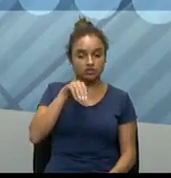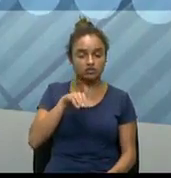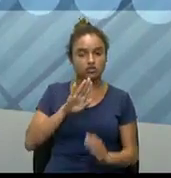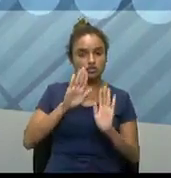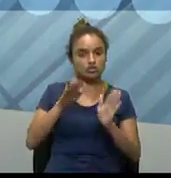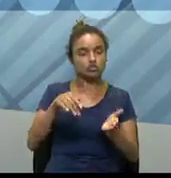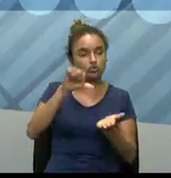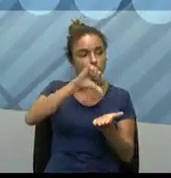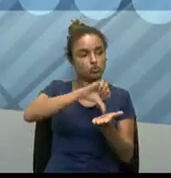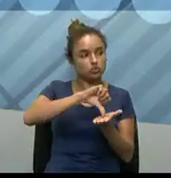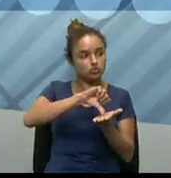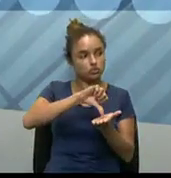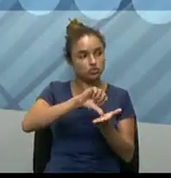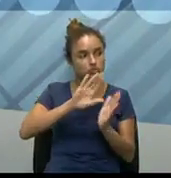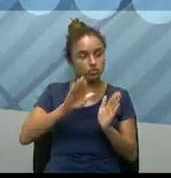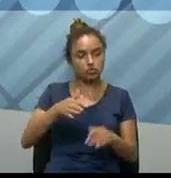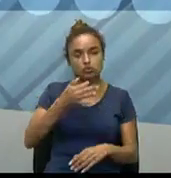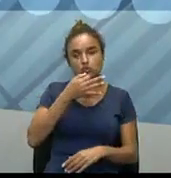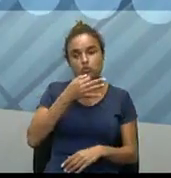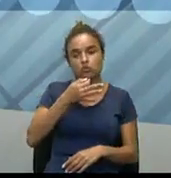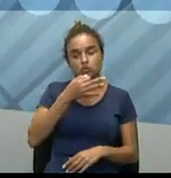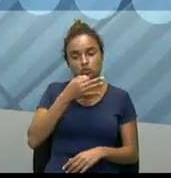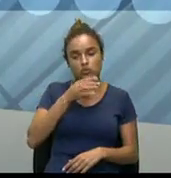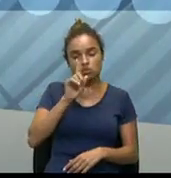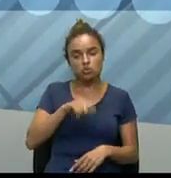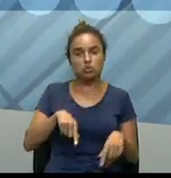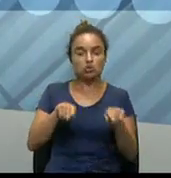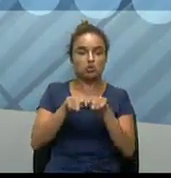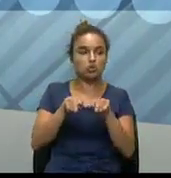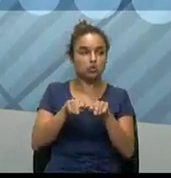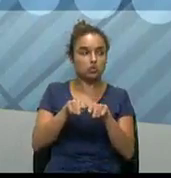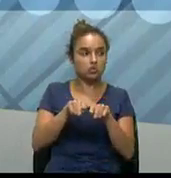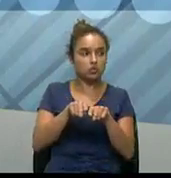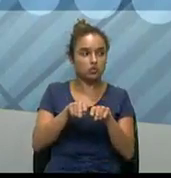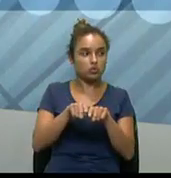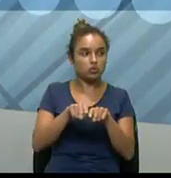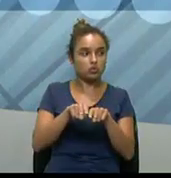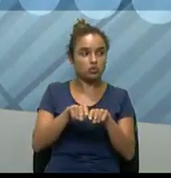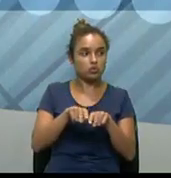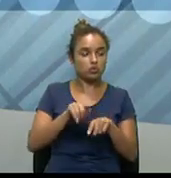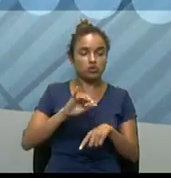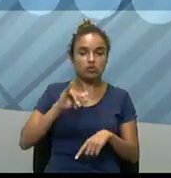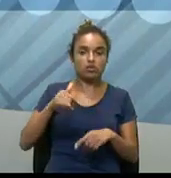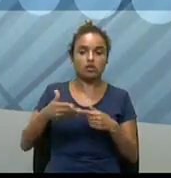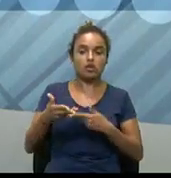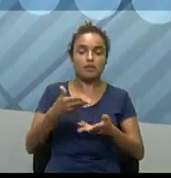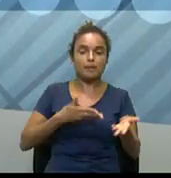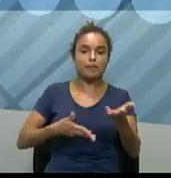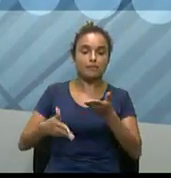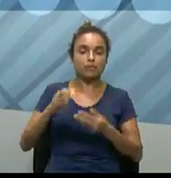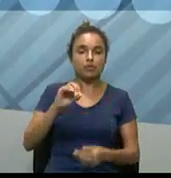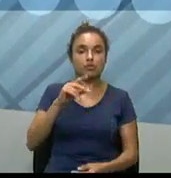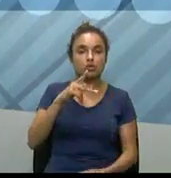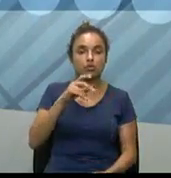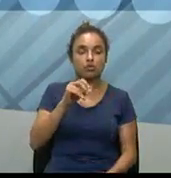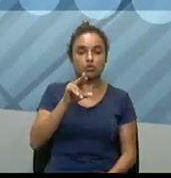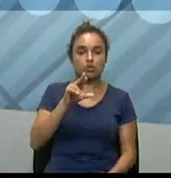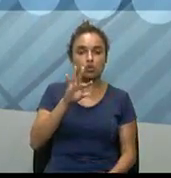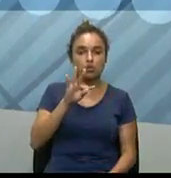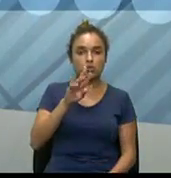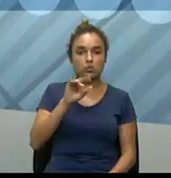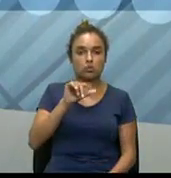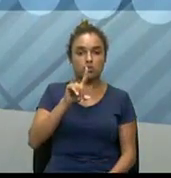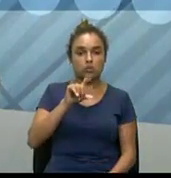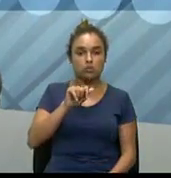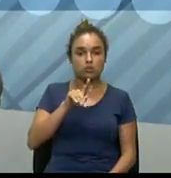já citou, né? Então, tá aí também uma ótima oportunidade para aqueles, né? Que